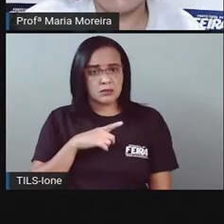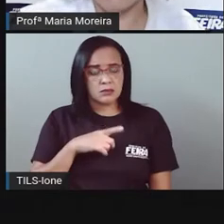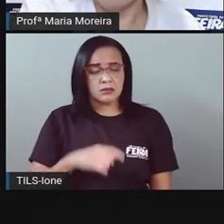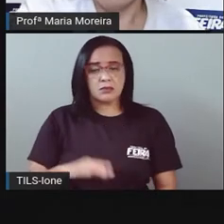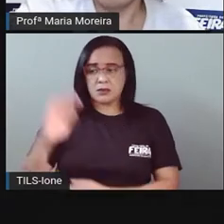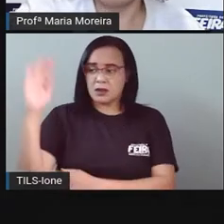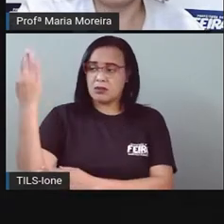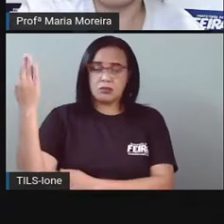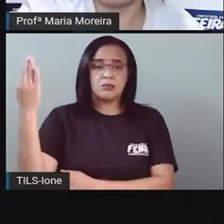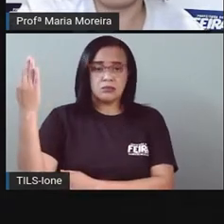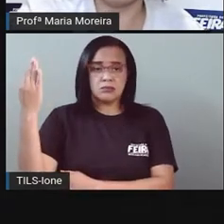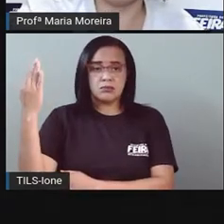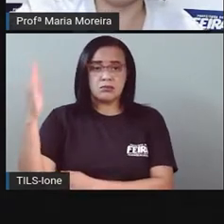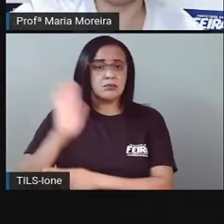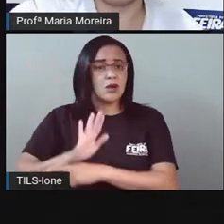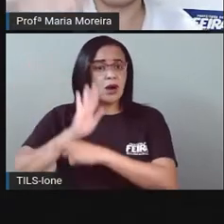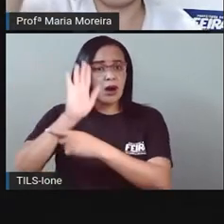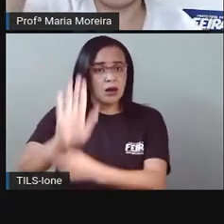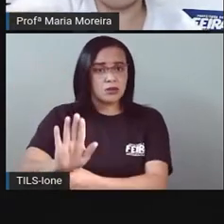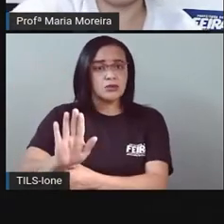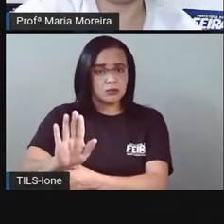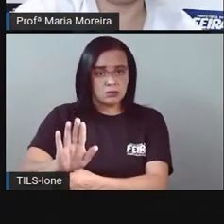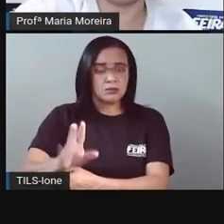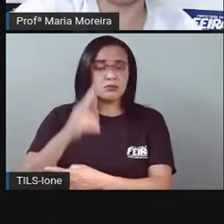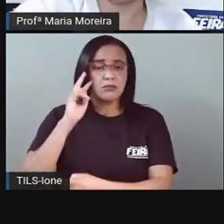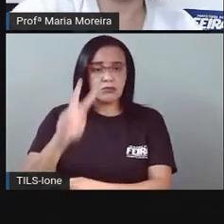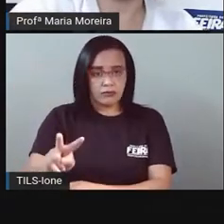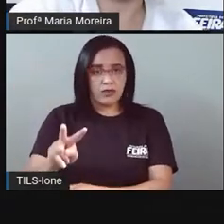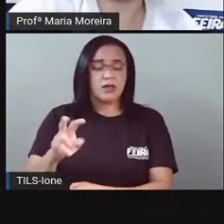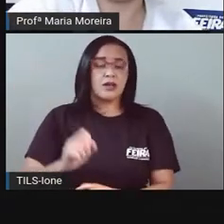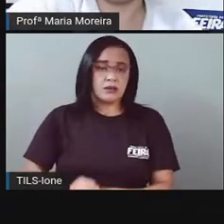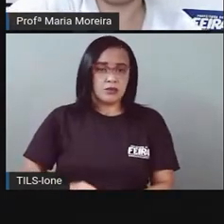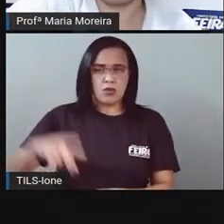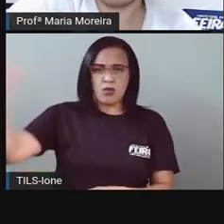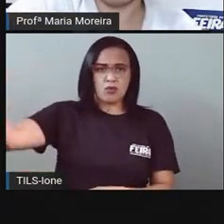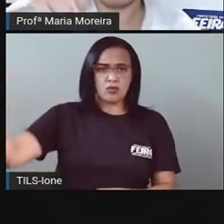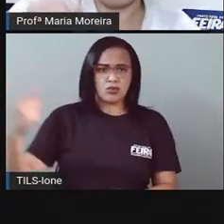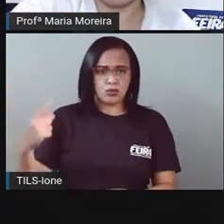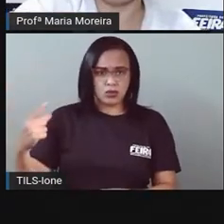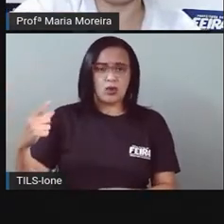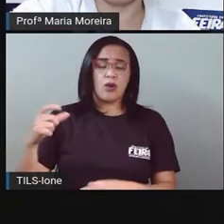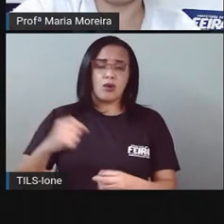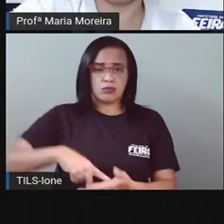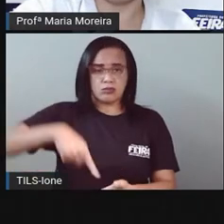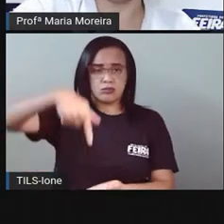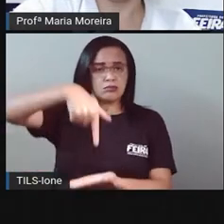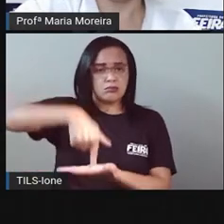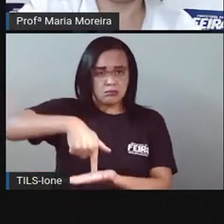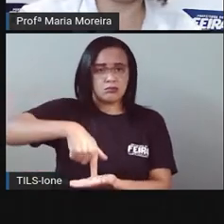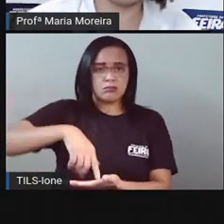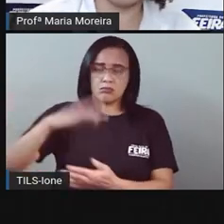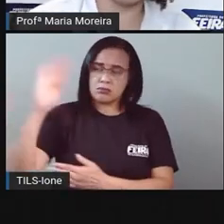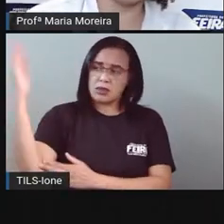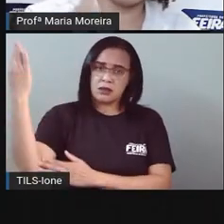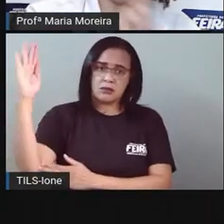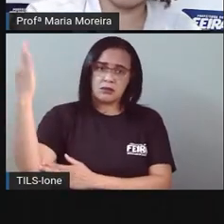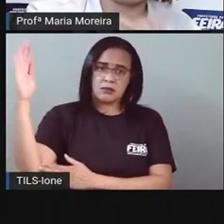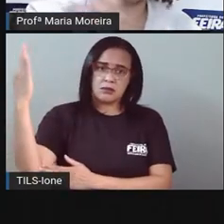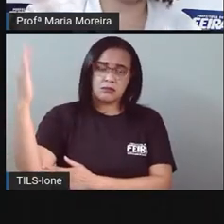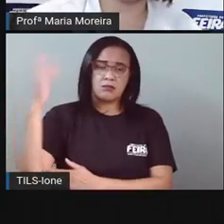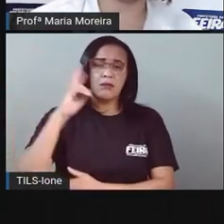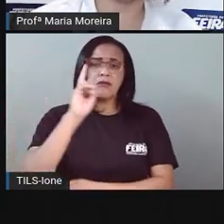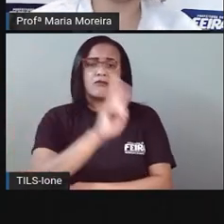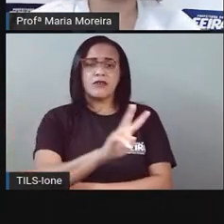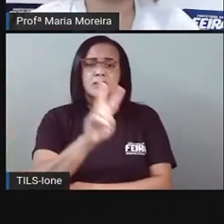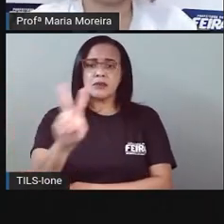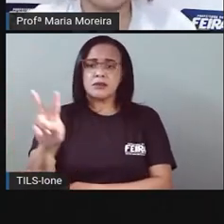graveta, Um graveto, não. Você podia só botar ali, ó, no chão, um graveto, um pedacinho de madeira. E aí, você ia observar a